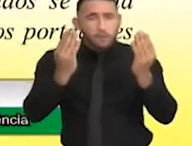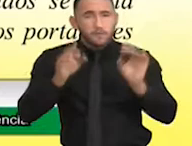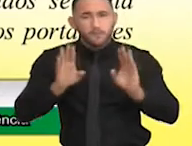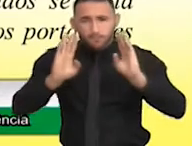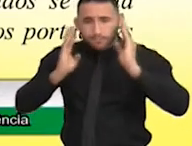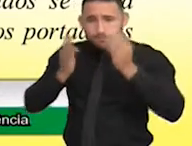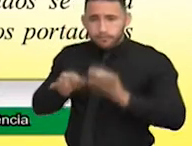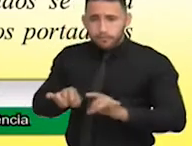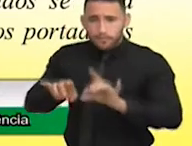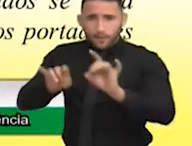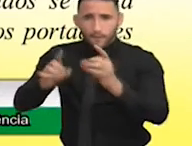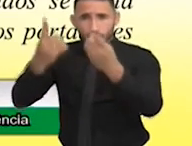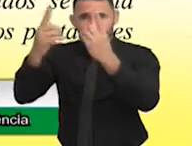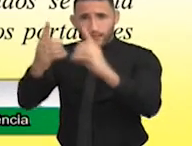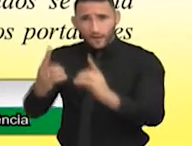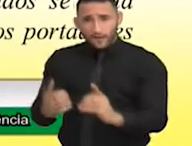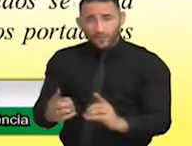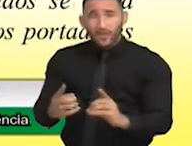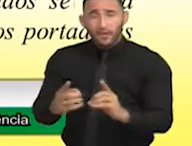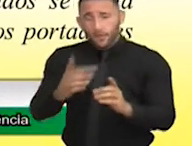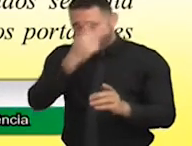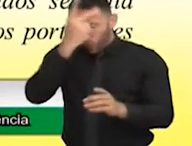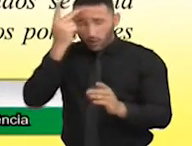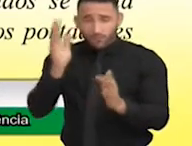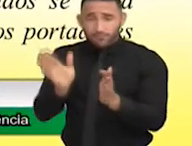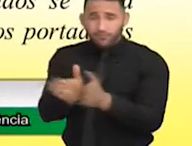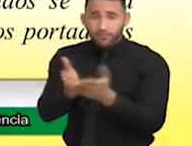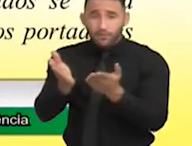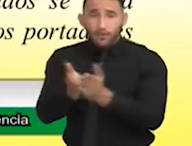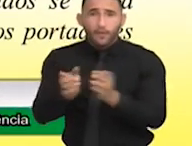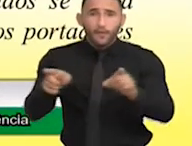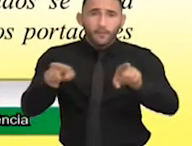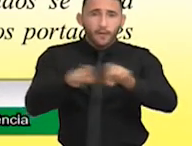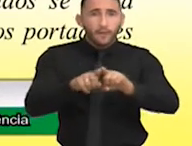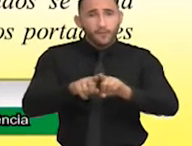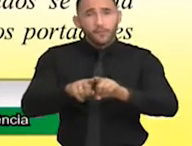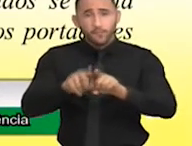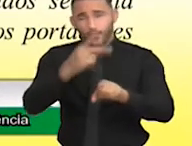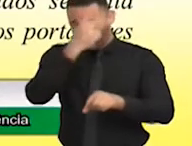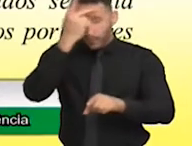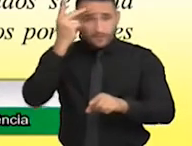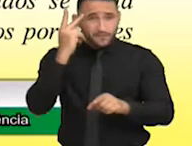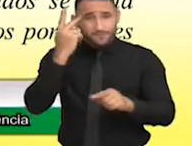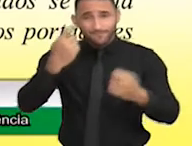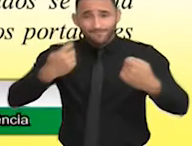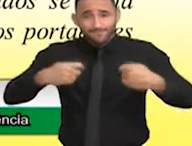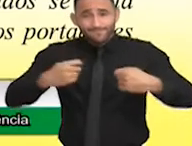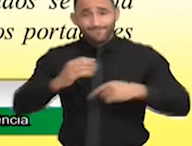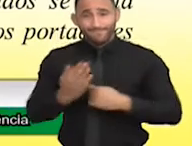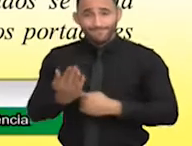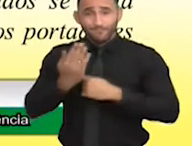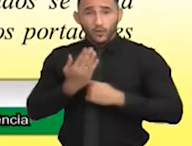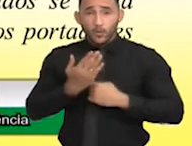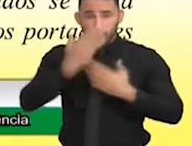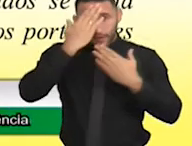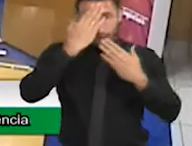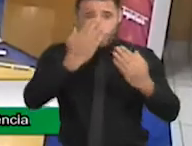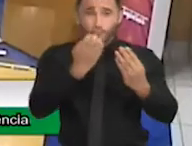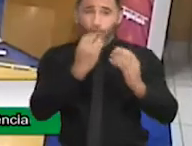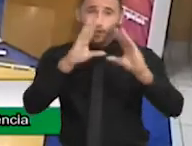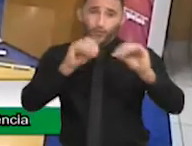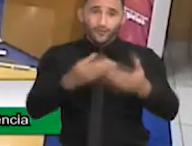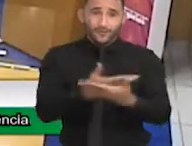volta aos reclamos dos mais carentes dos portadores de necessidades especiais. Muito obrigado. Boa noite a todos.